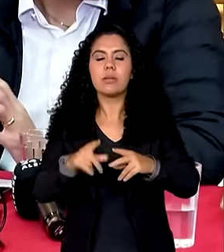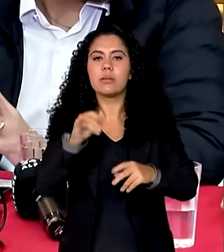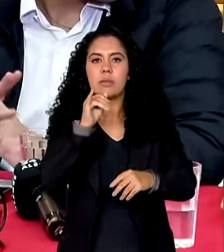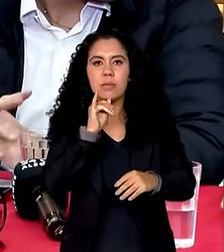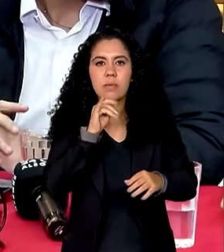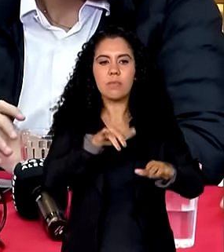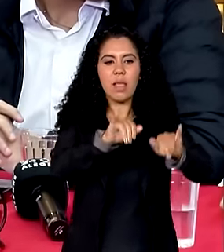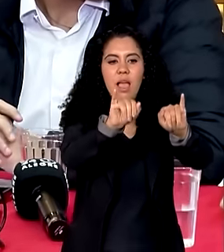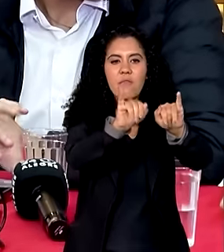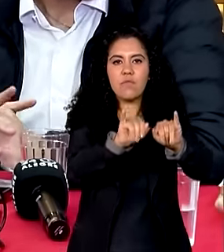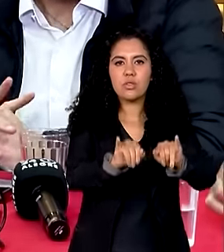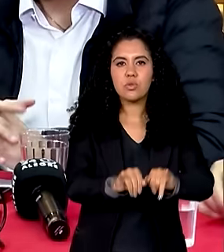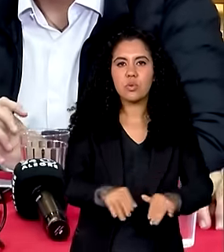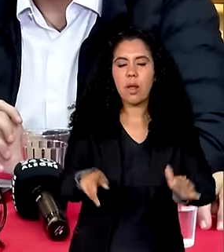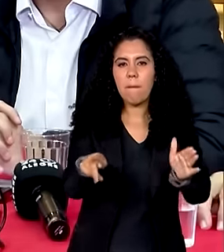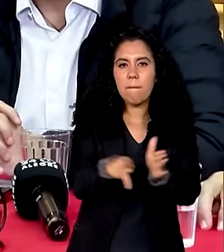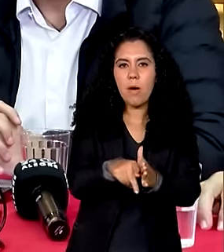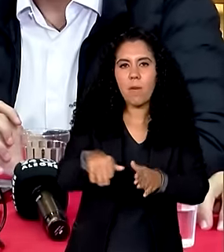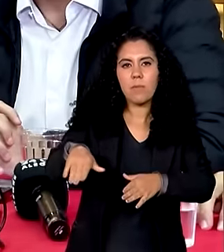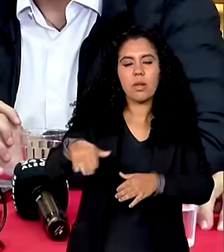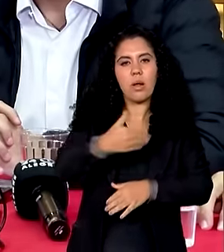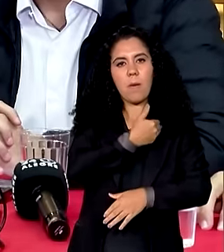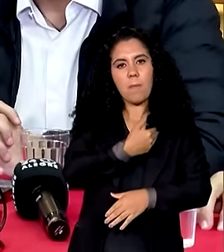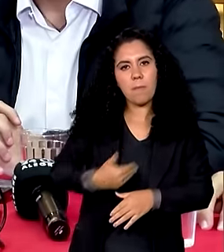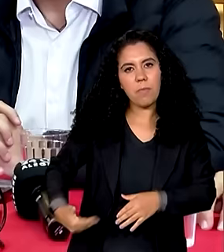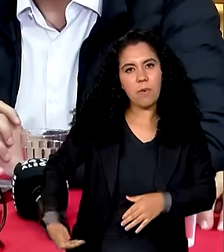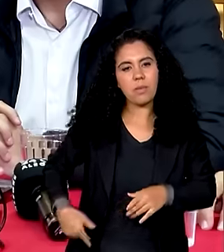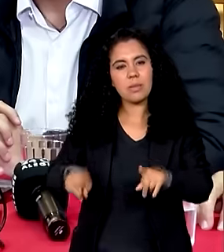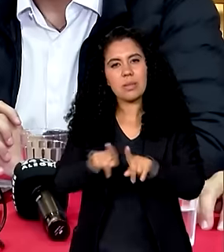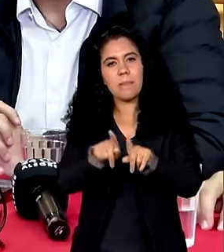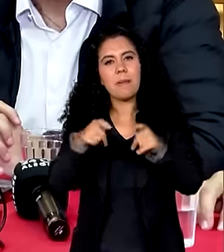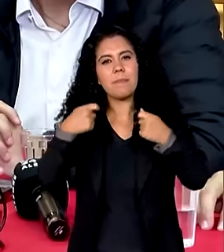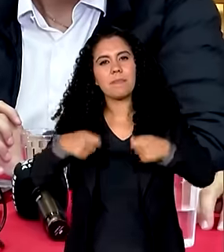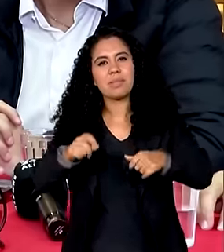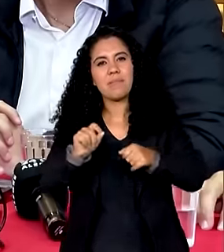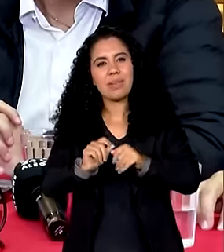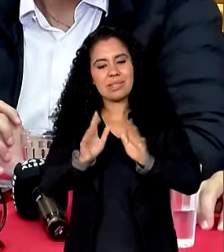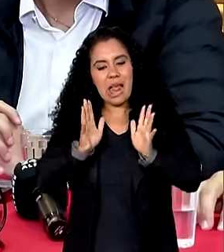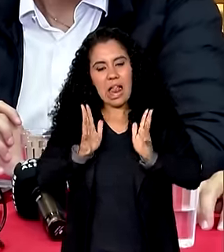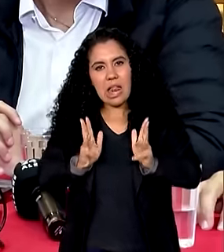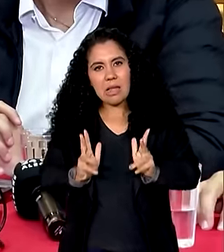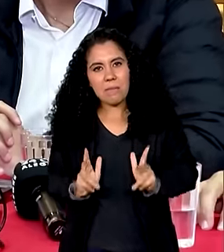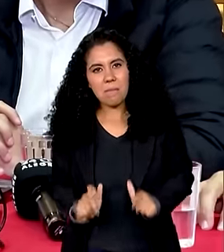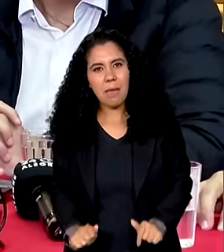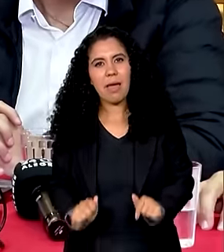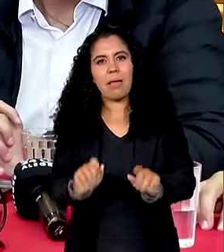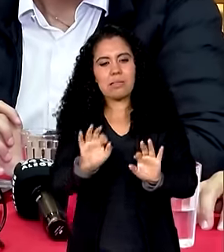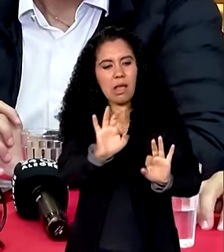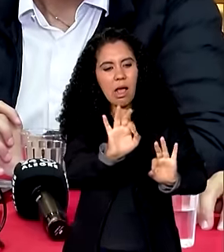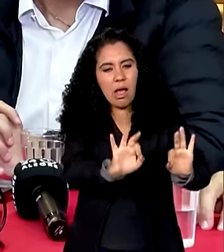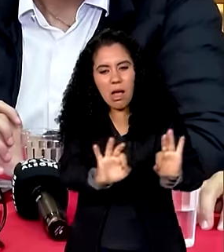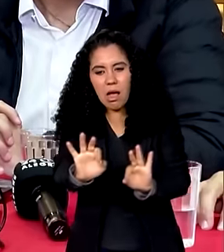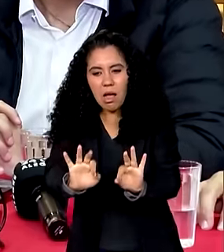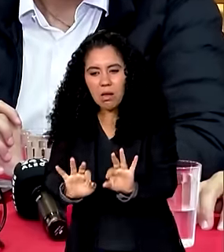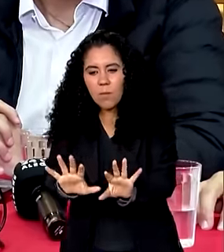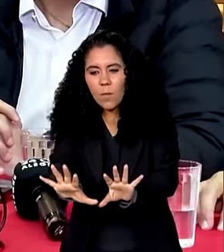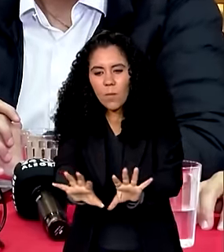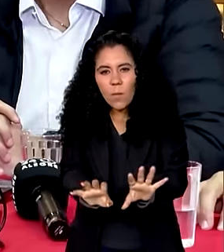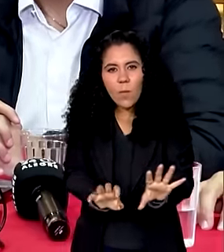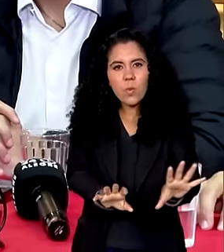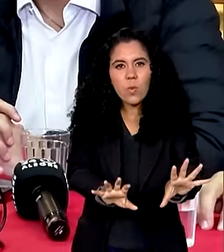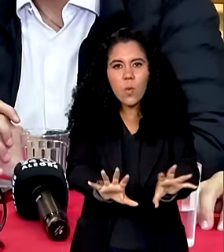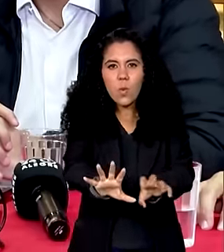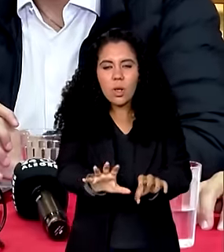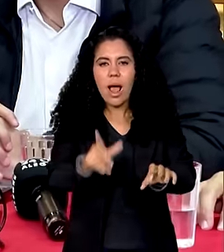na infraestrutura pública e aquela limpeza grande que tem que fazer logo após a água abaixar